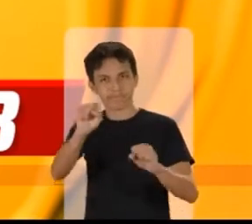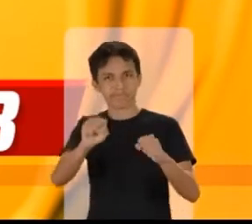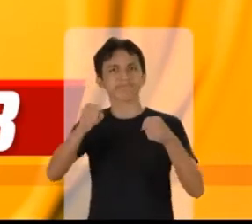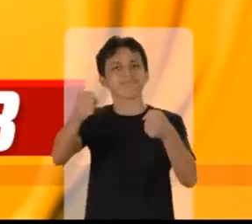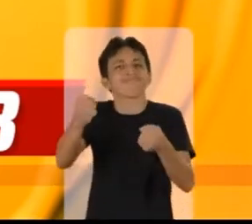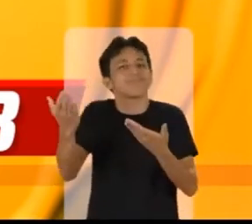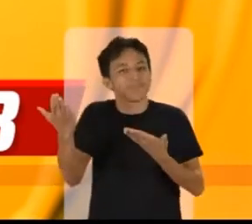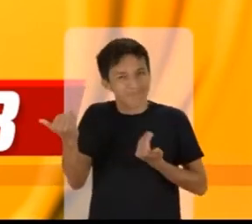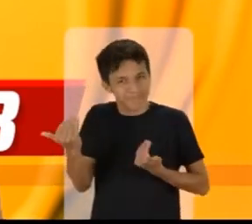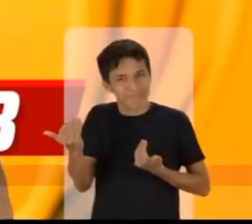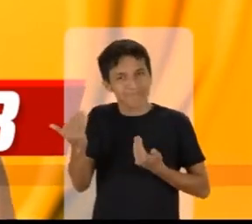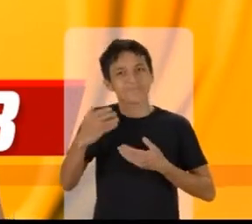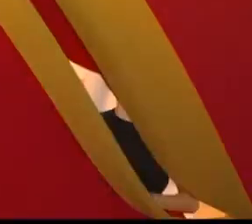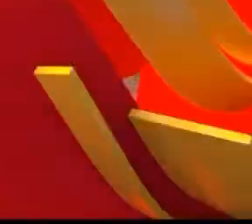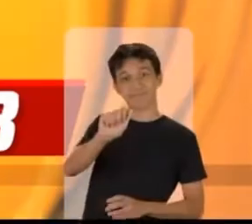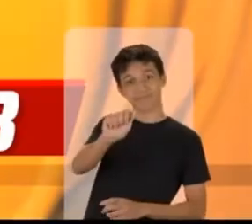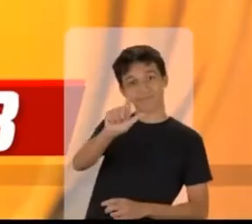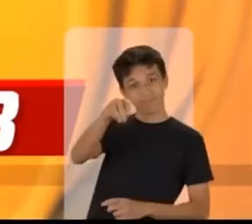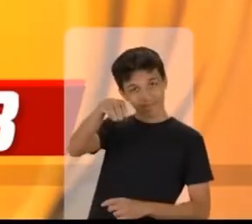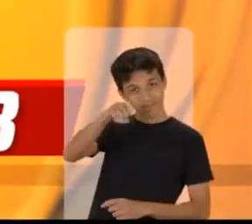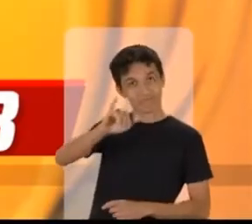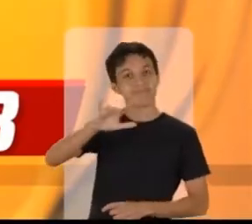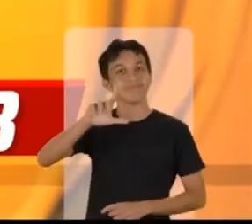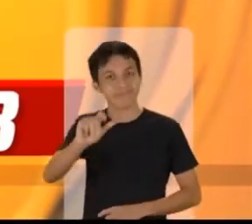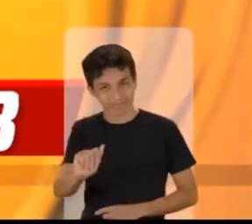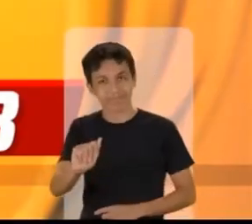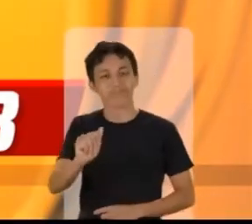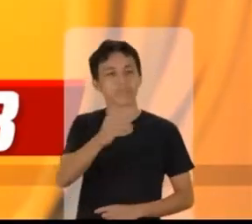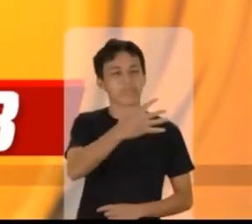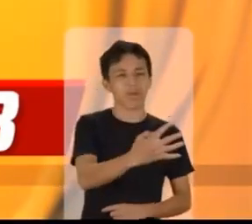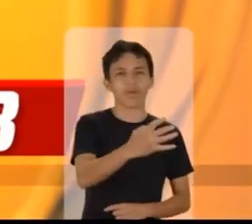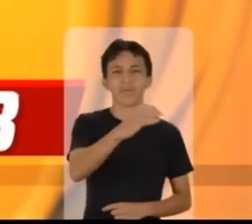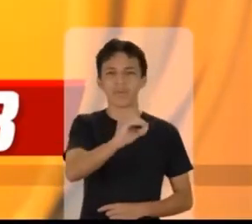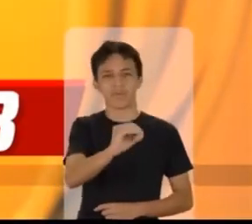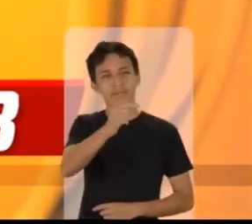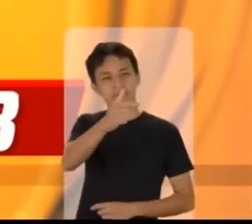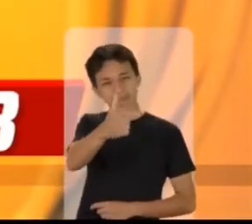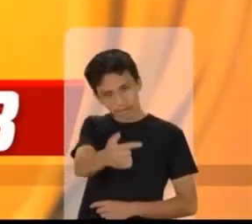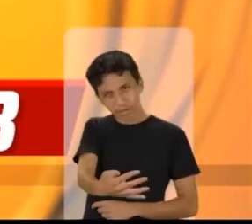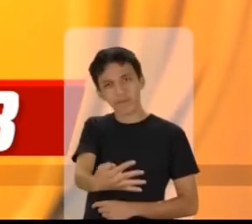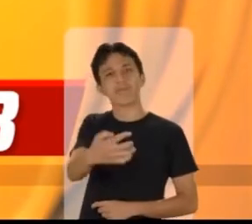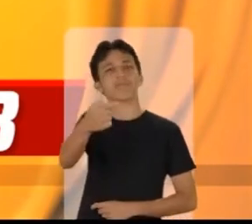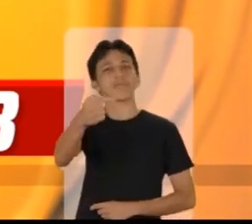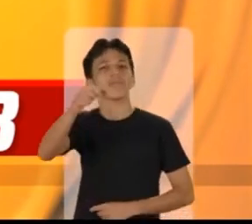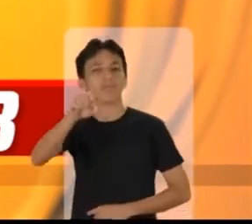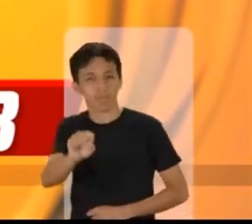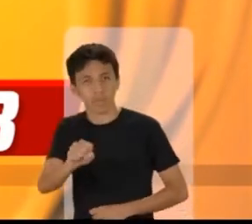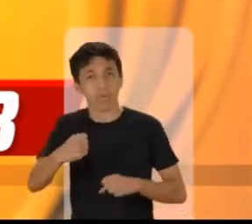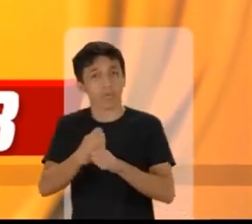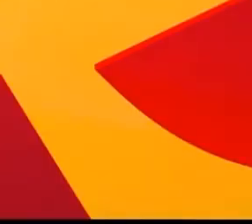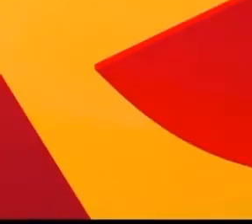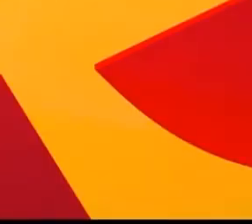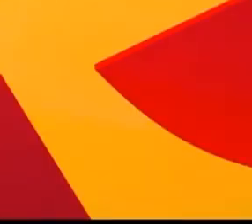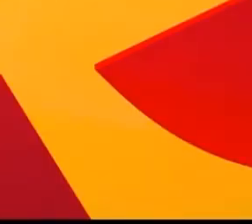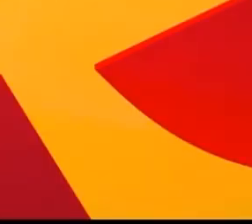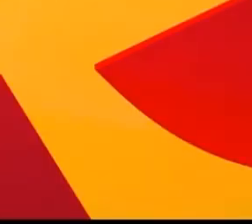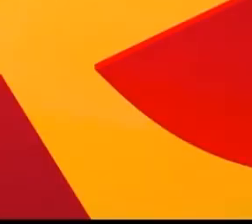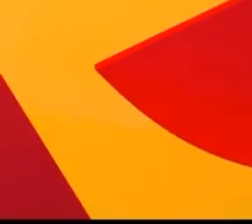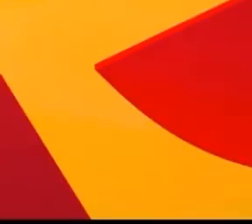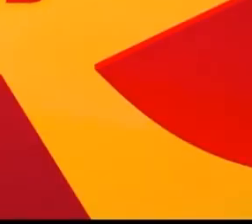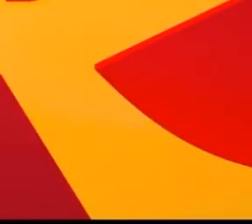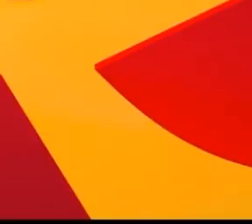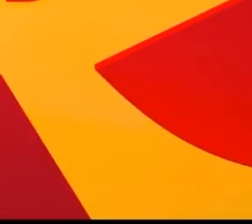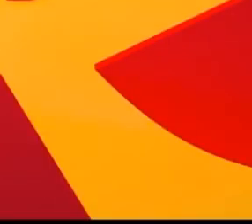-3-3. O Defensor da Juventude. Aumeida do Consignado, 40-4-7-8. Renova Macapá. Vote nos